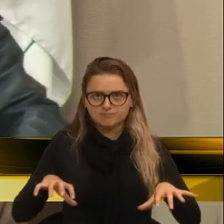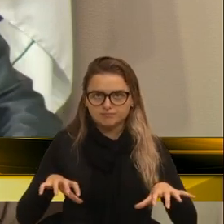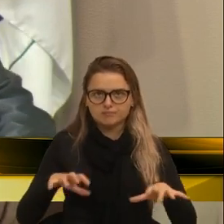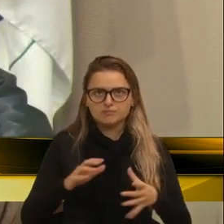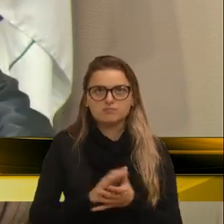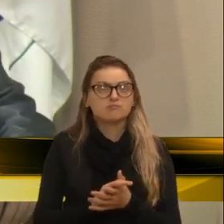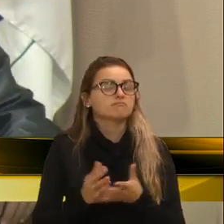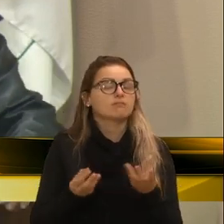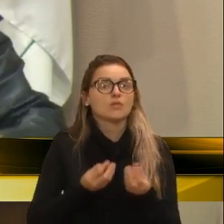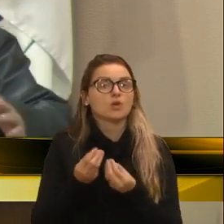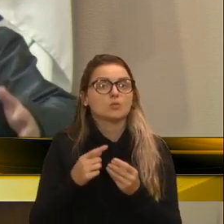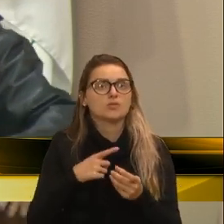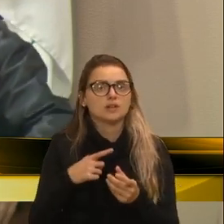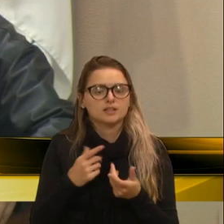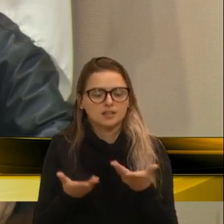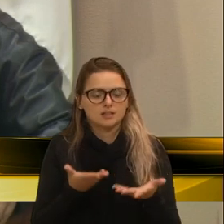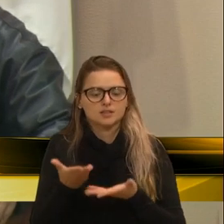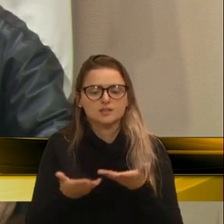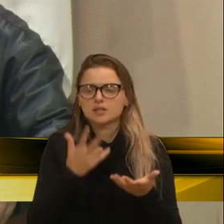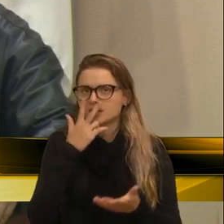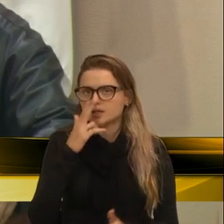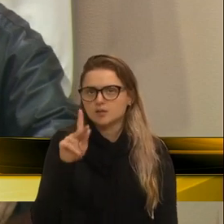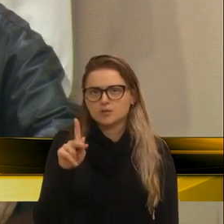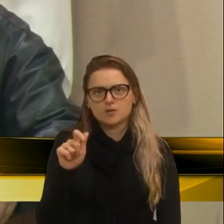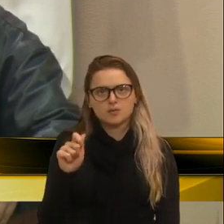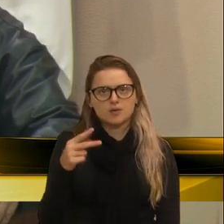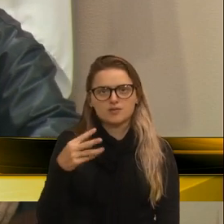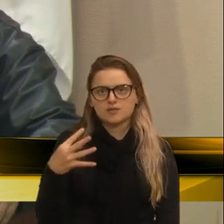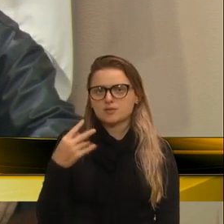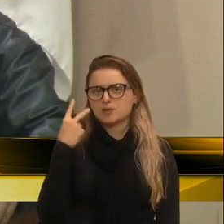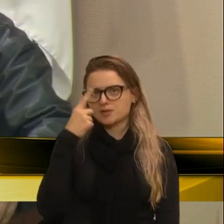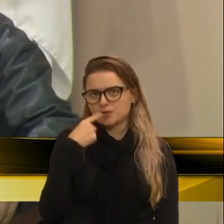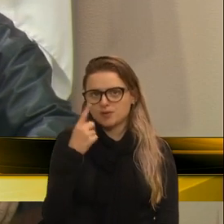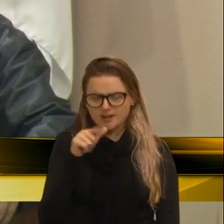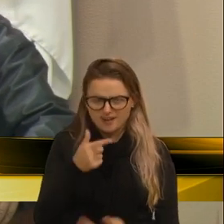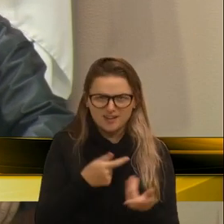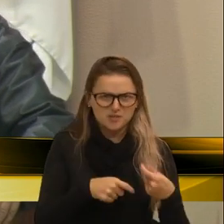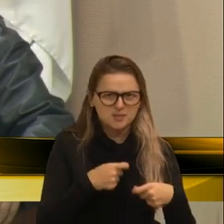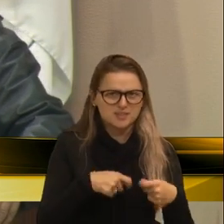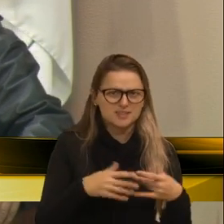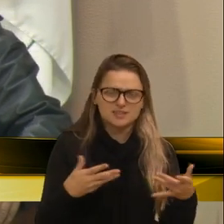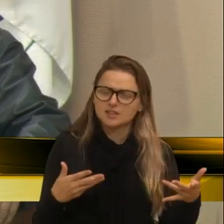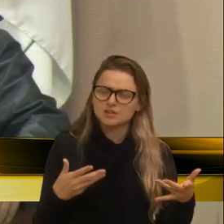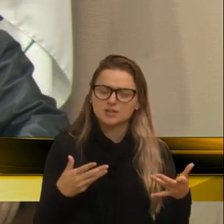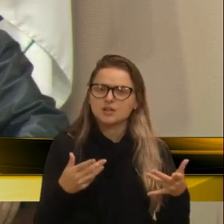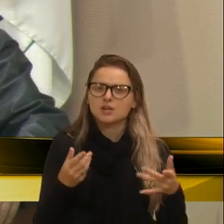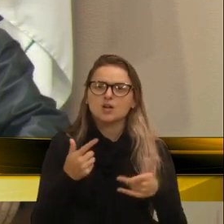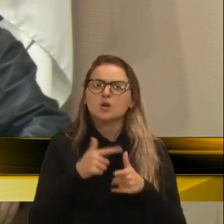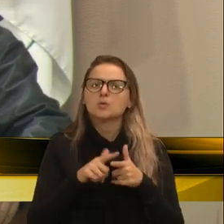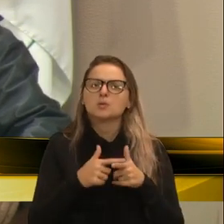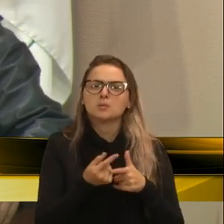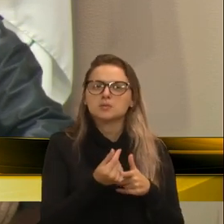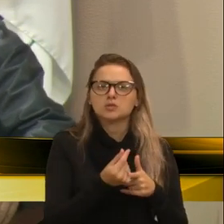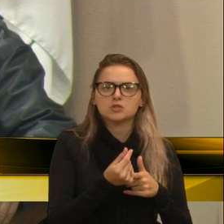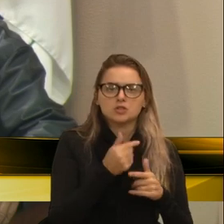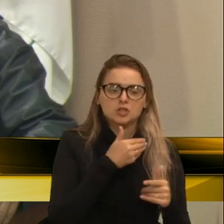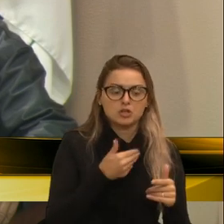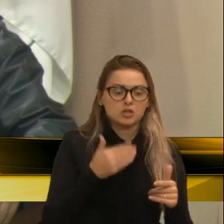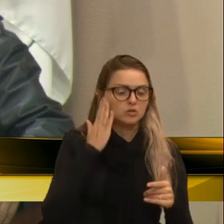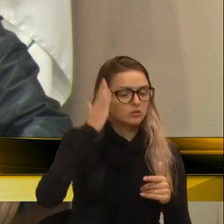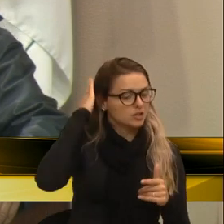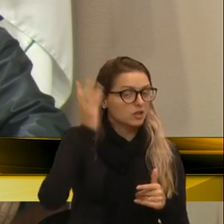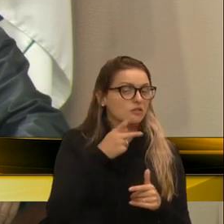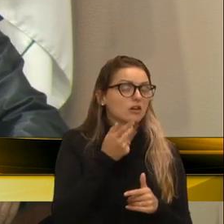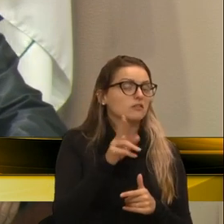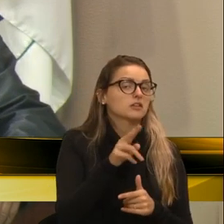Para onde que vão? É como foi feito no postão. Isso é gestão? Diz que problema de dinheiro tinha. Sempre